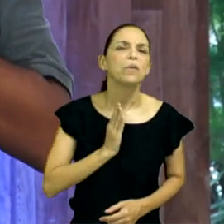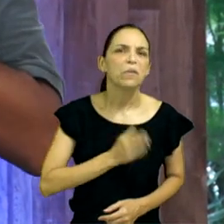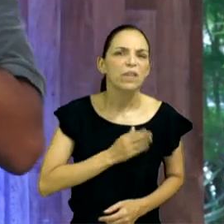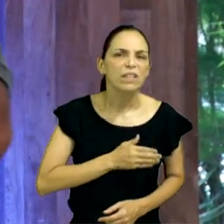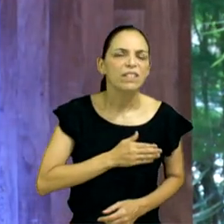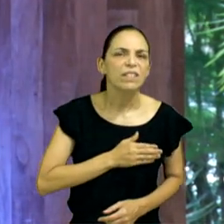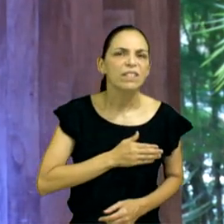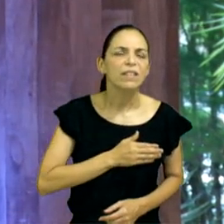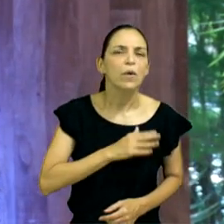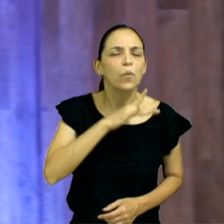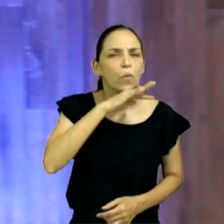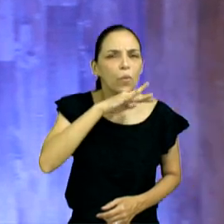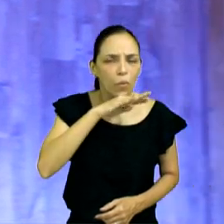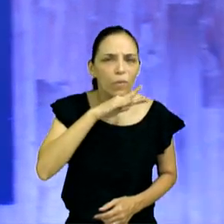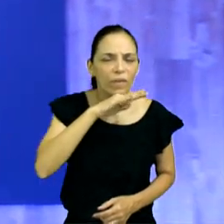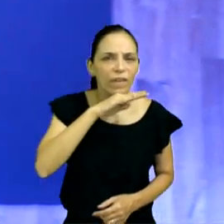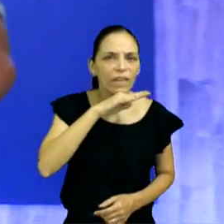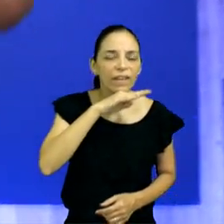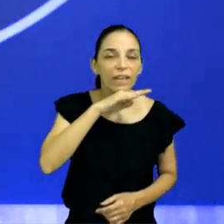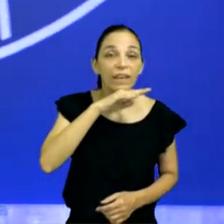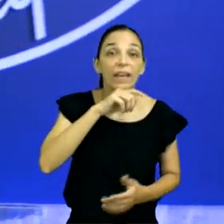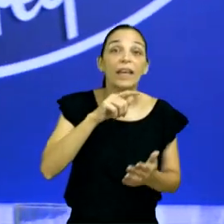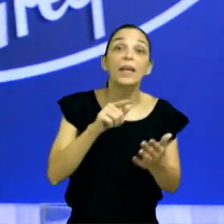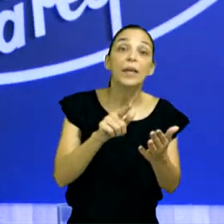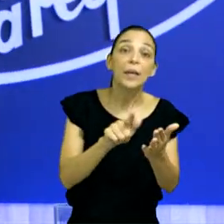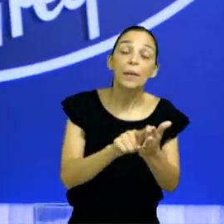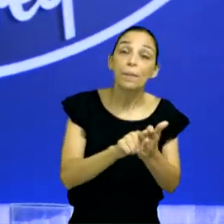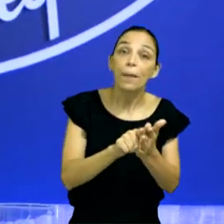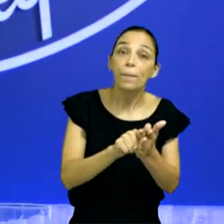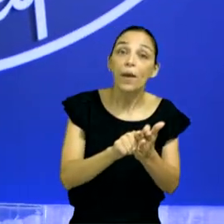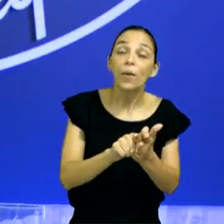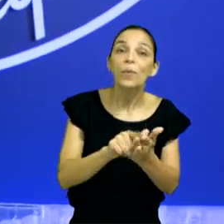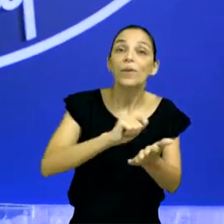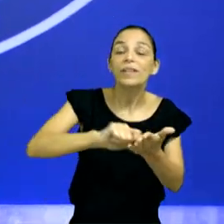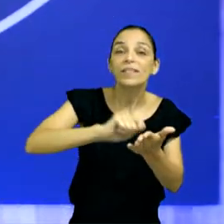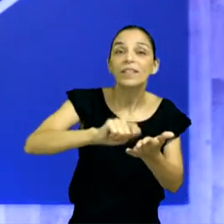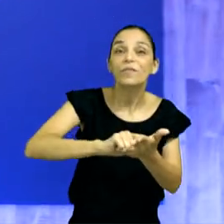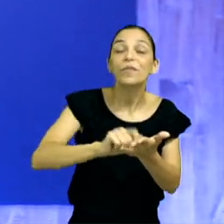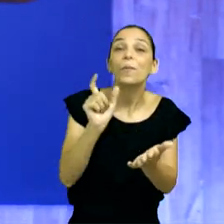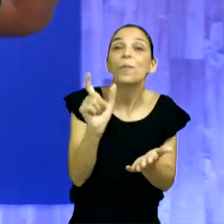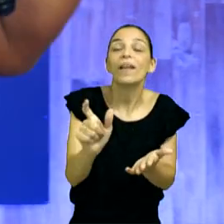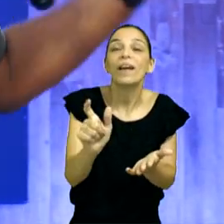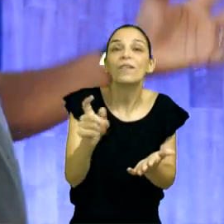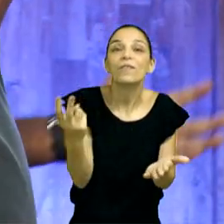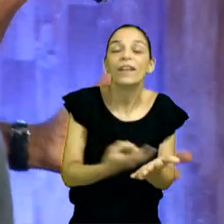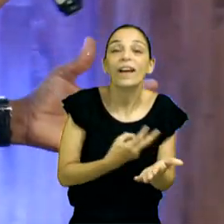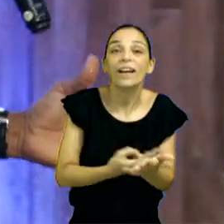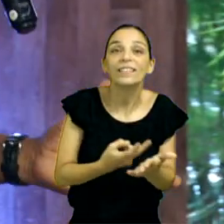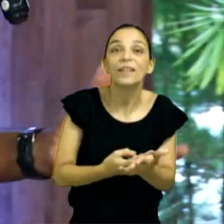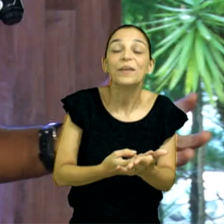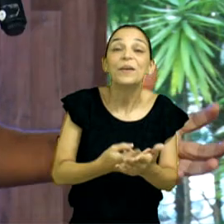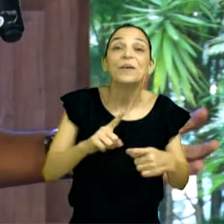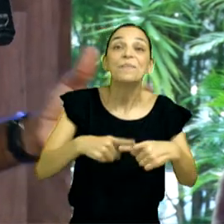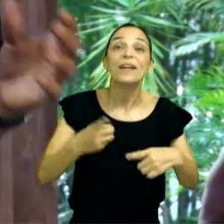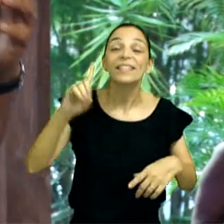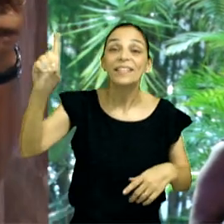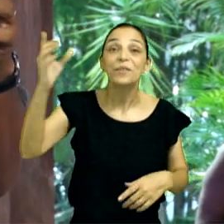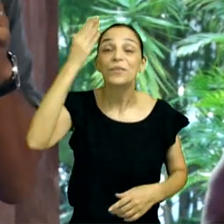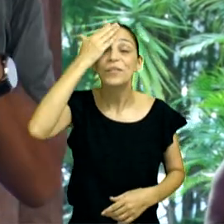Opa! Pouca gente. Sabe o que ele fez, amado? Deus deu uma sabedoria enorme para ele na hora.